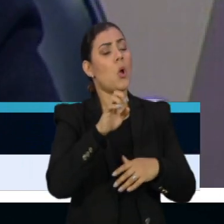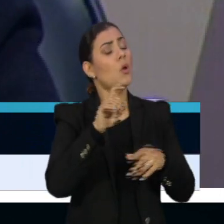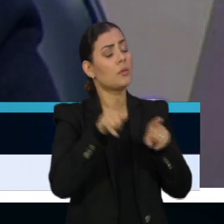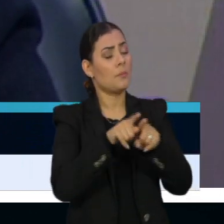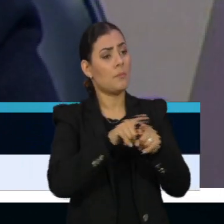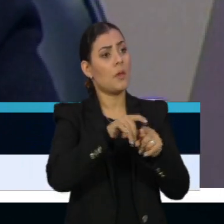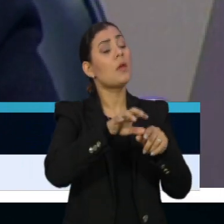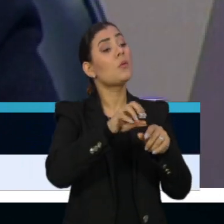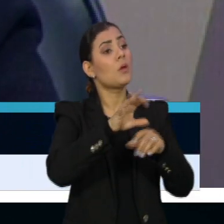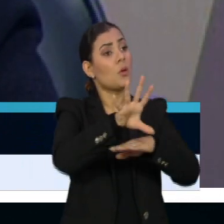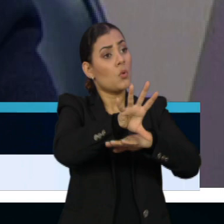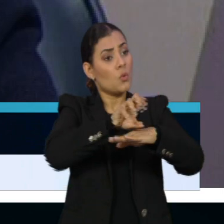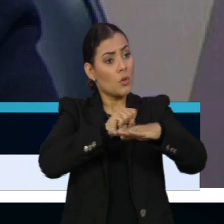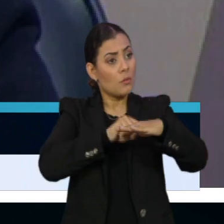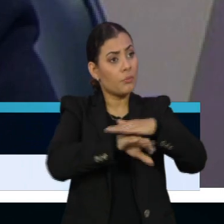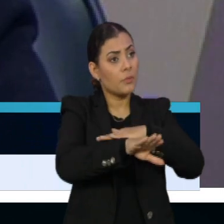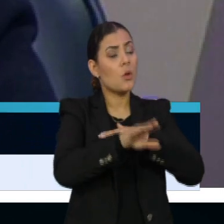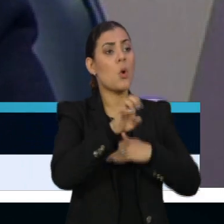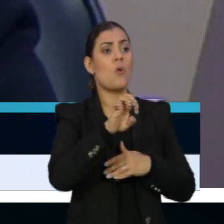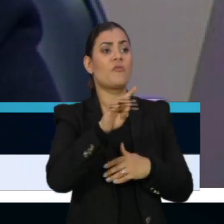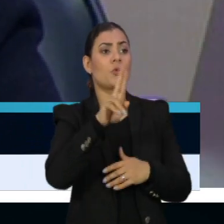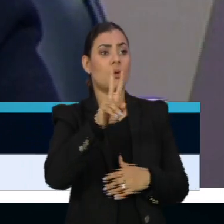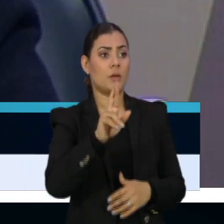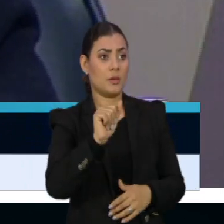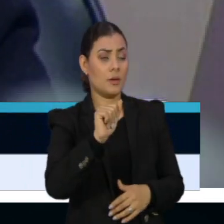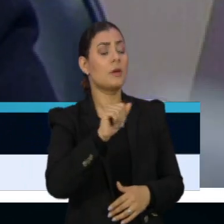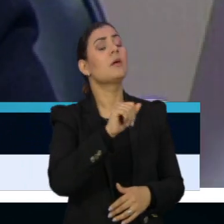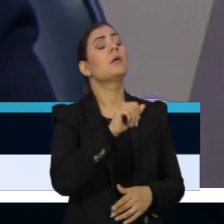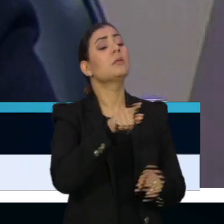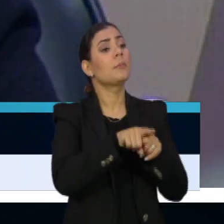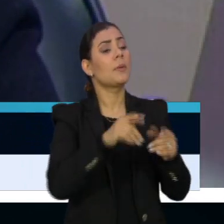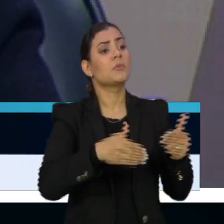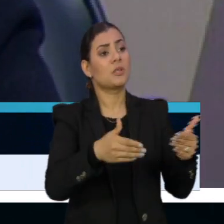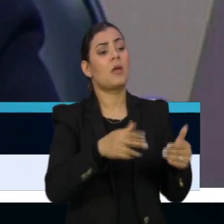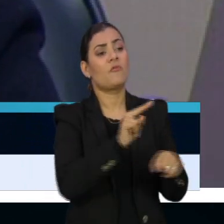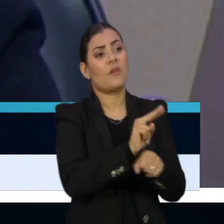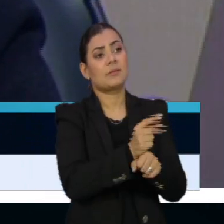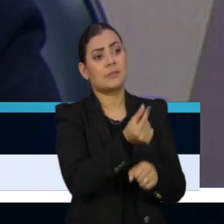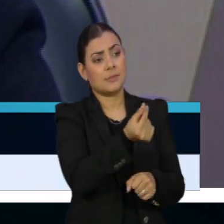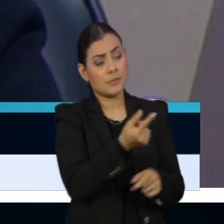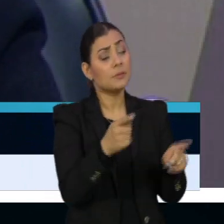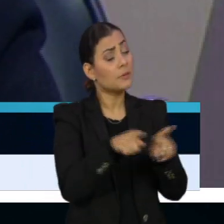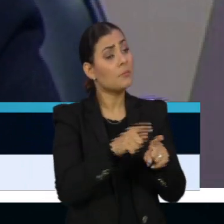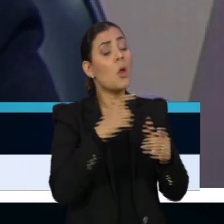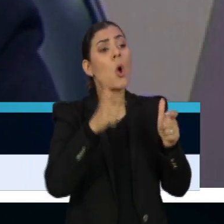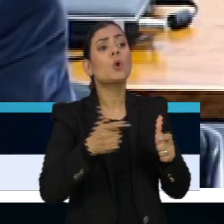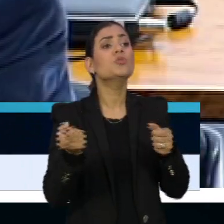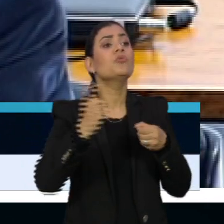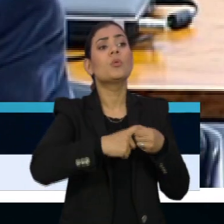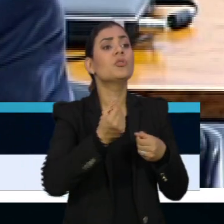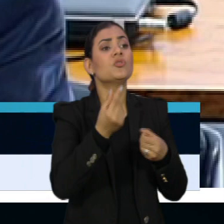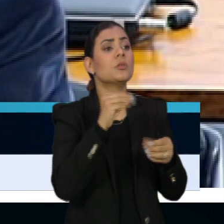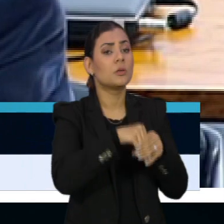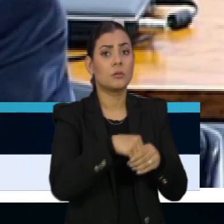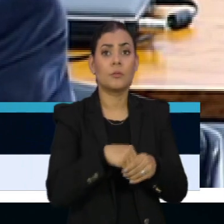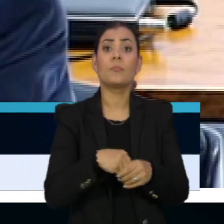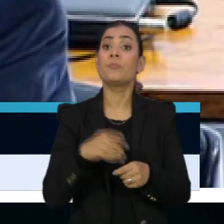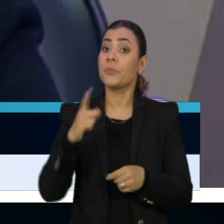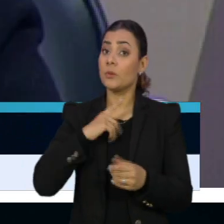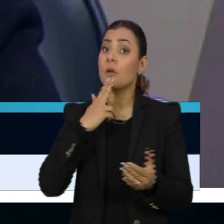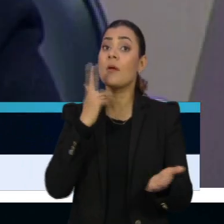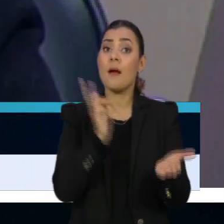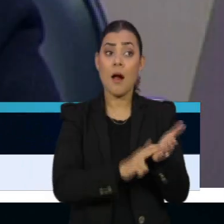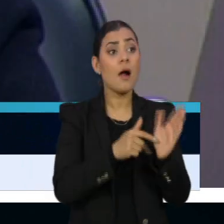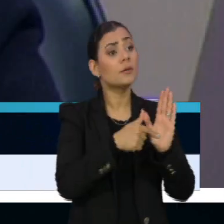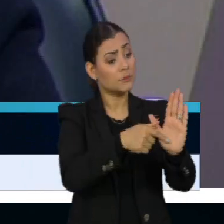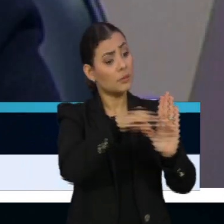Fazenda, uma coisa assim, pedindo para onde eu deveria fazer o estorno. Excelência, tenho uma carta